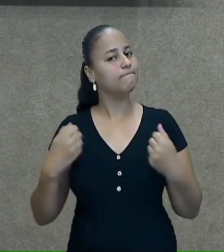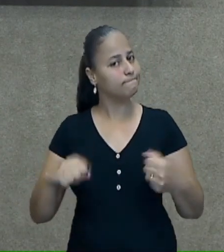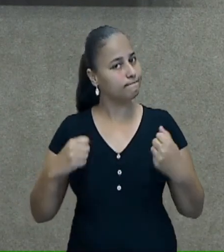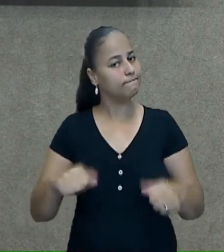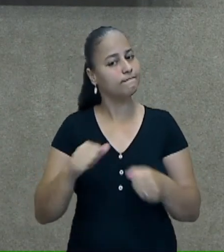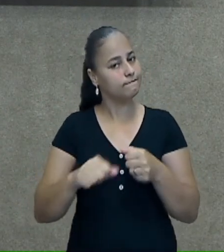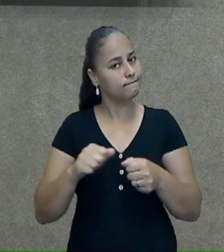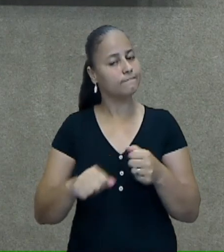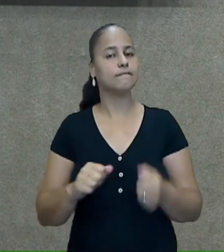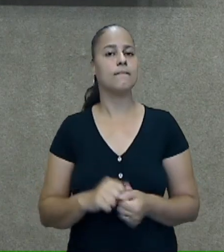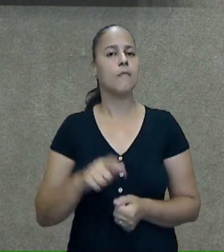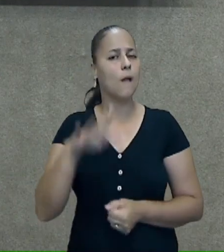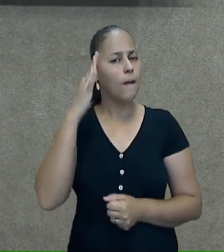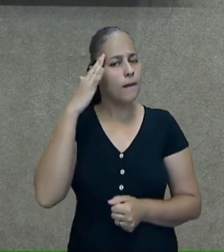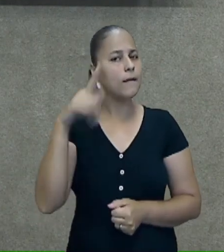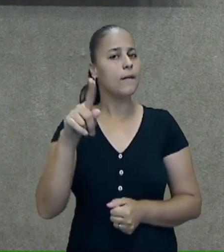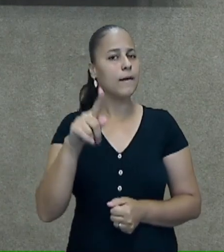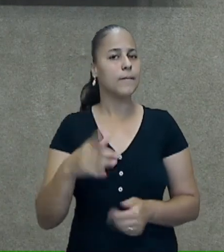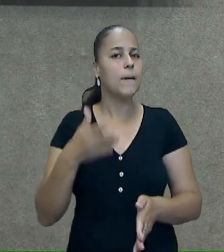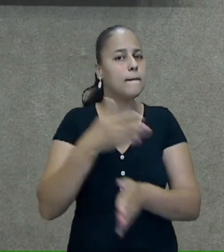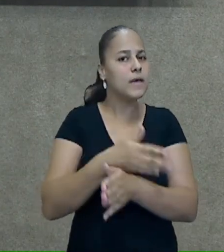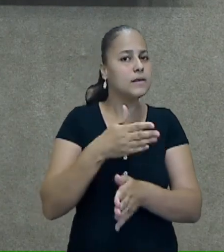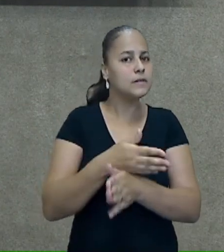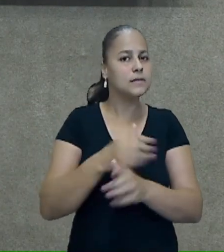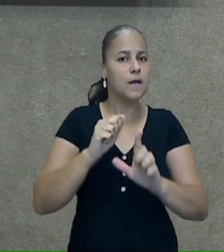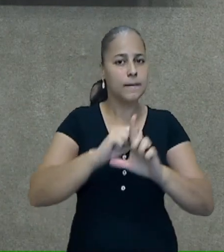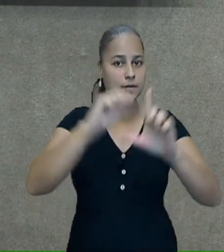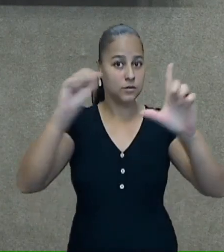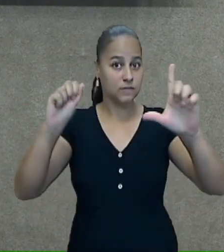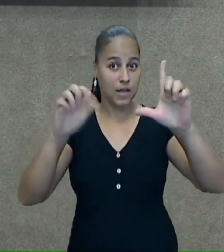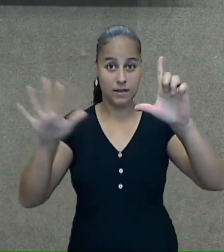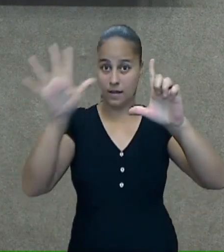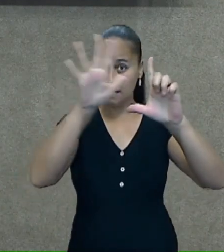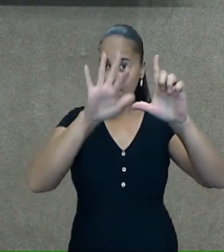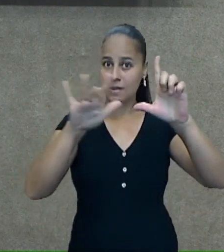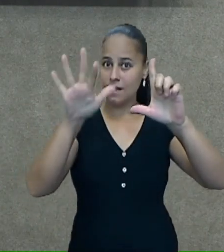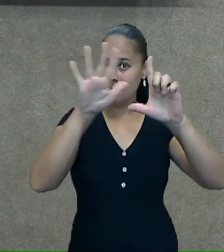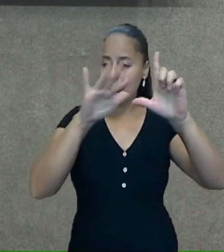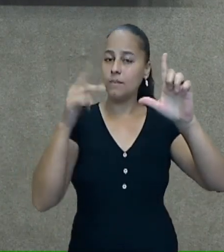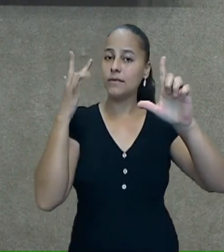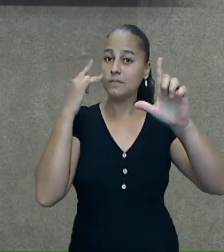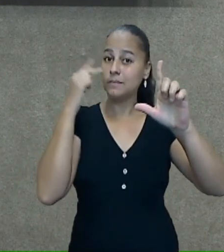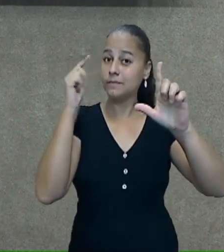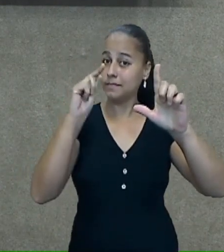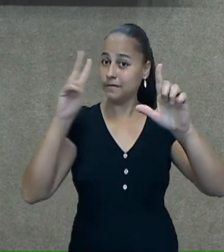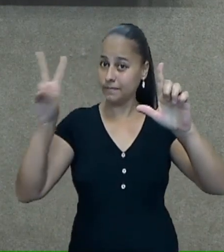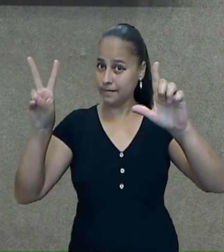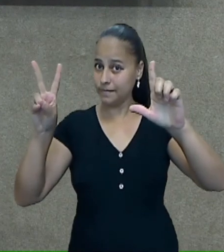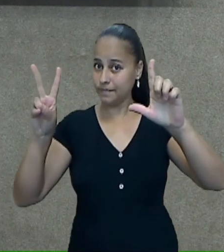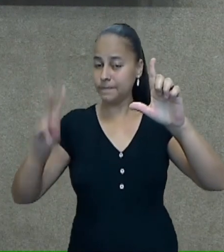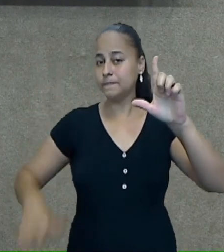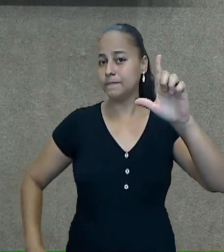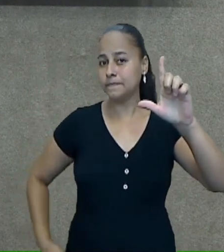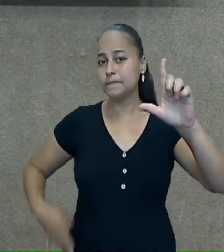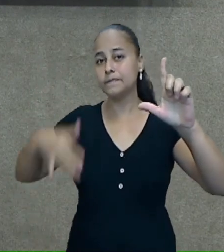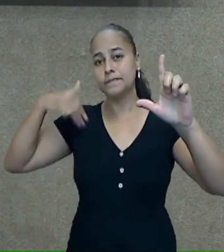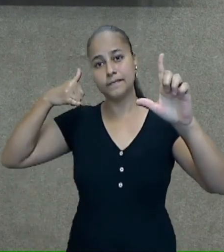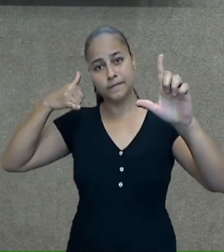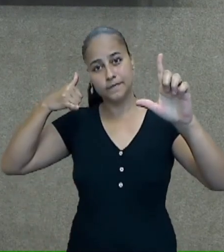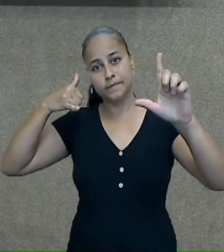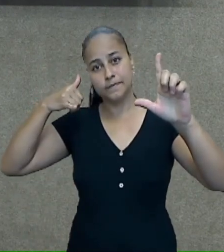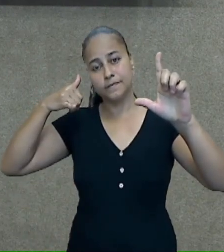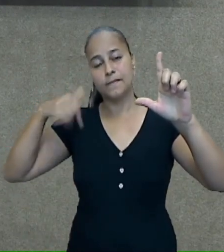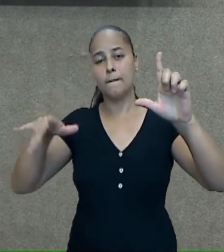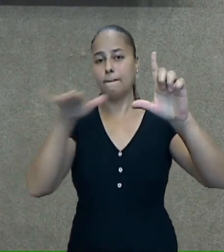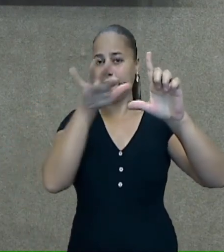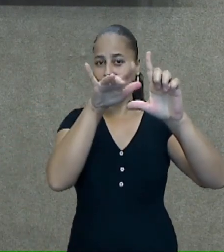E lembre-se que para acessar as nossas atividades na plataforma SMEDGV, aponte a